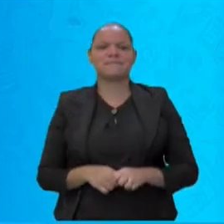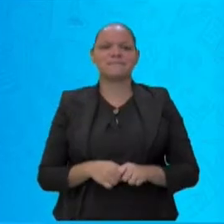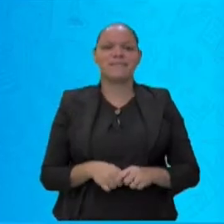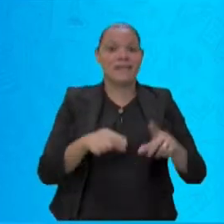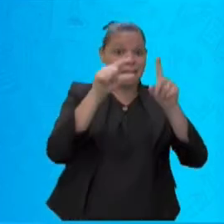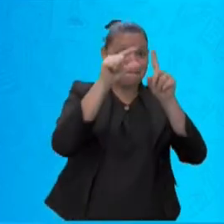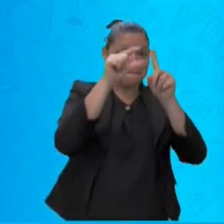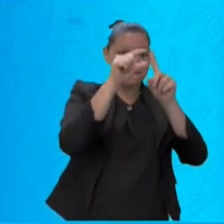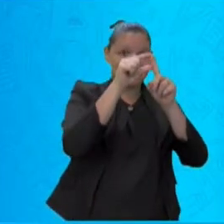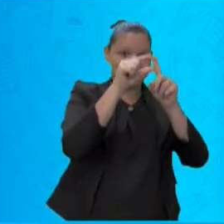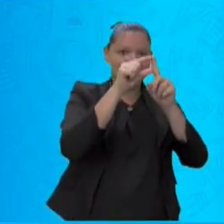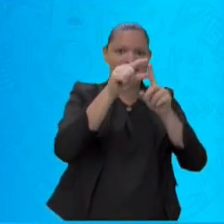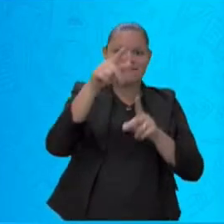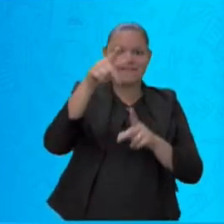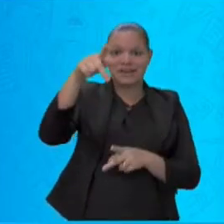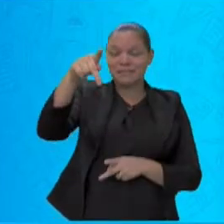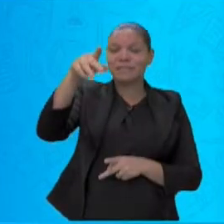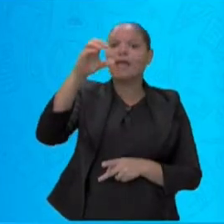Olha.